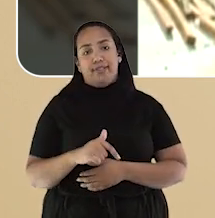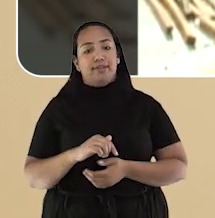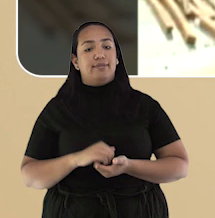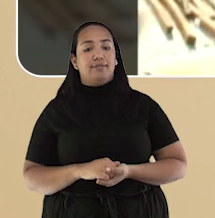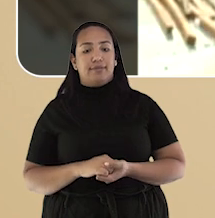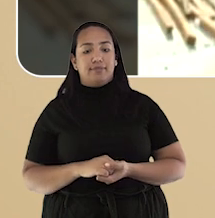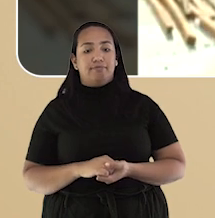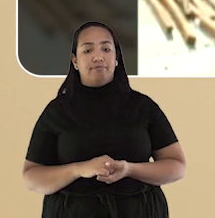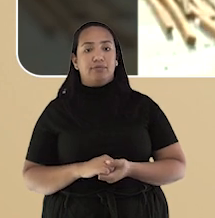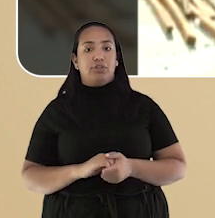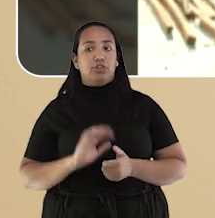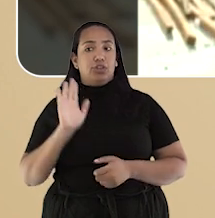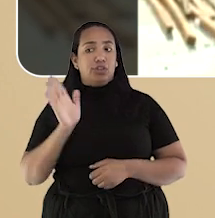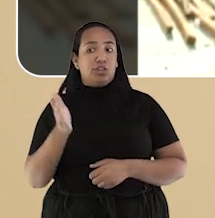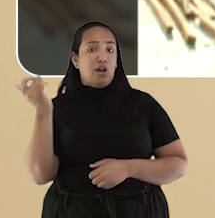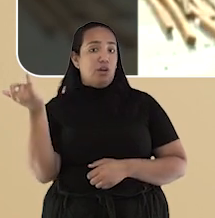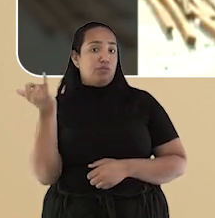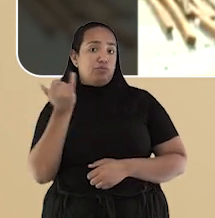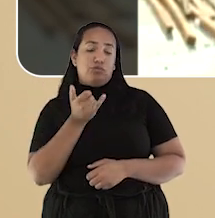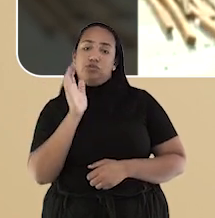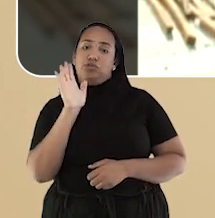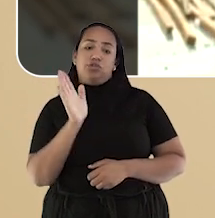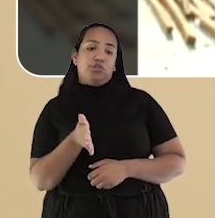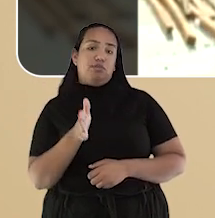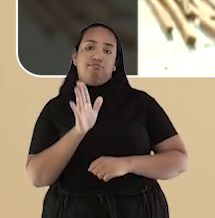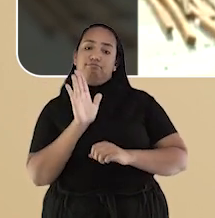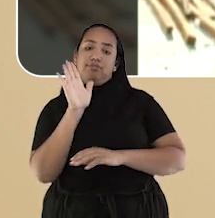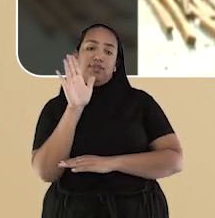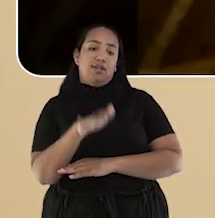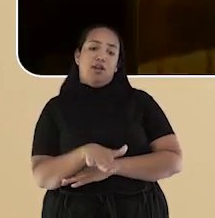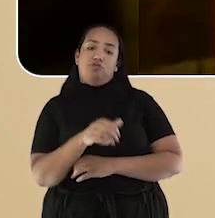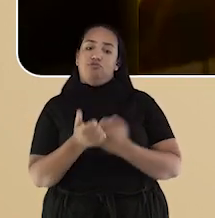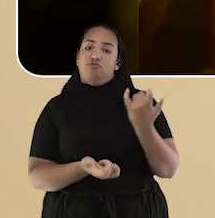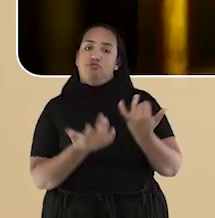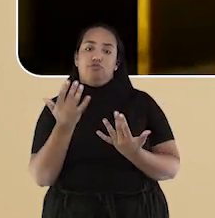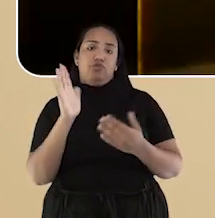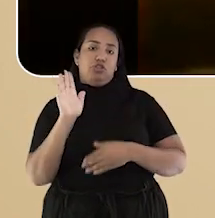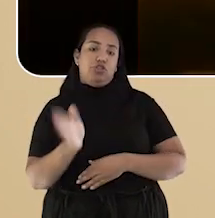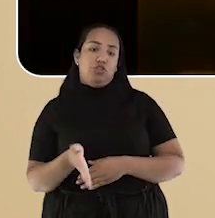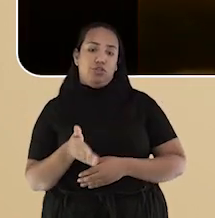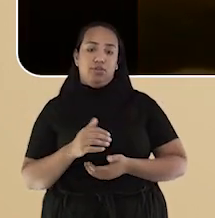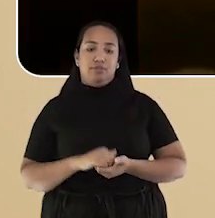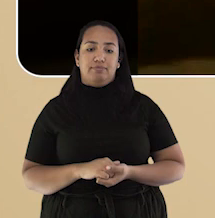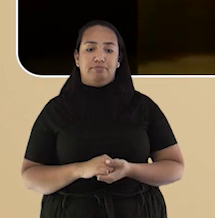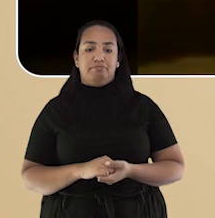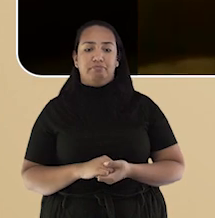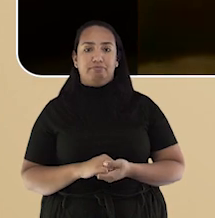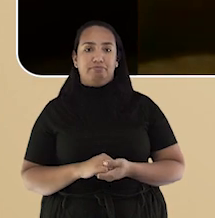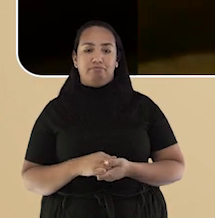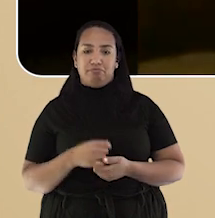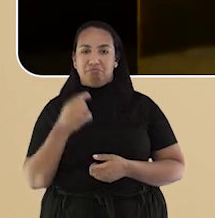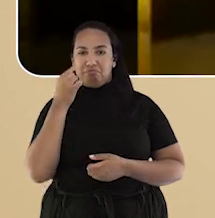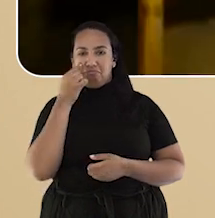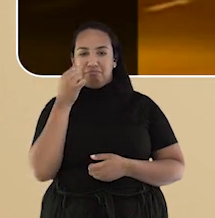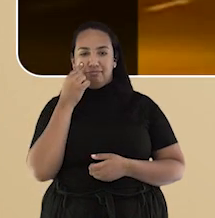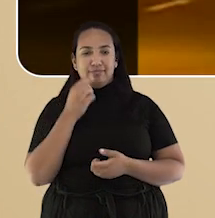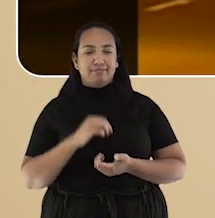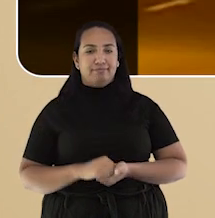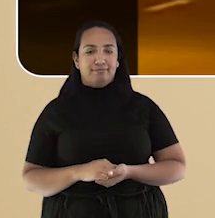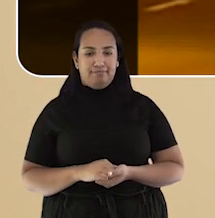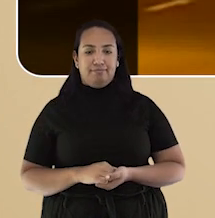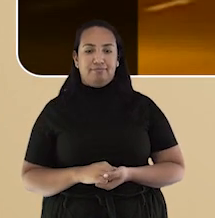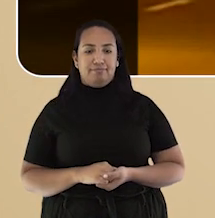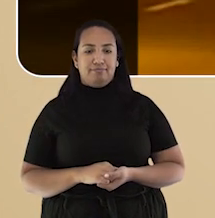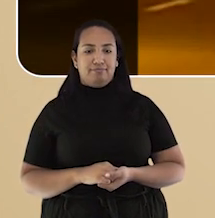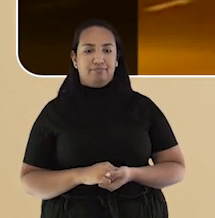Quando nós fomos avisados, já estava ocorrendo o incêndio. Está explodindo tudo aqui, gente. Um